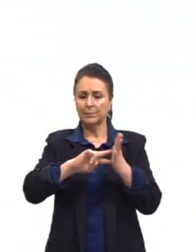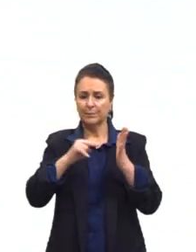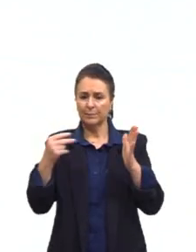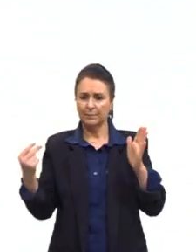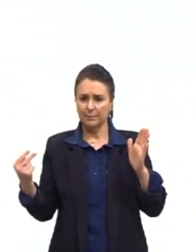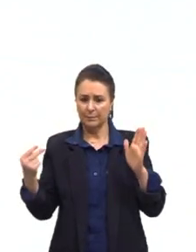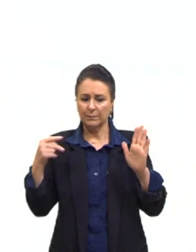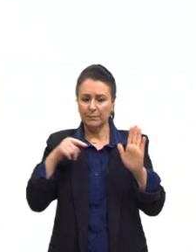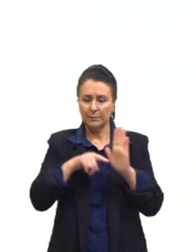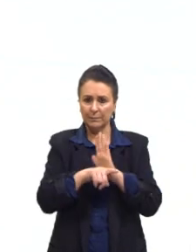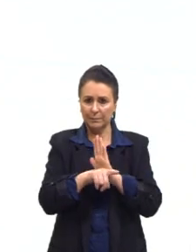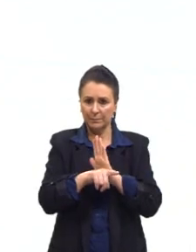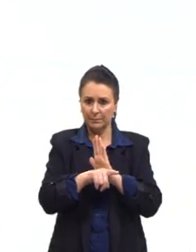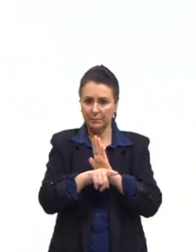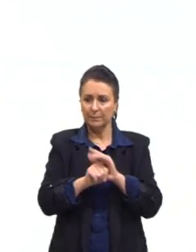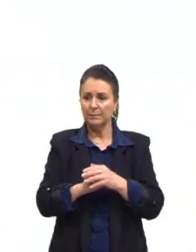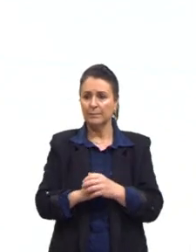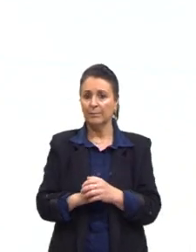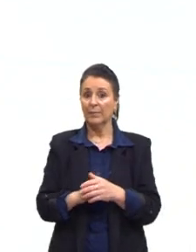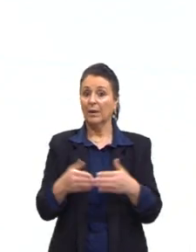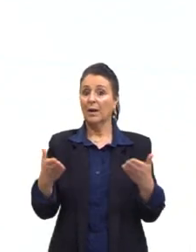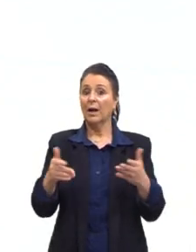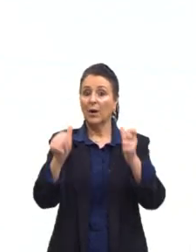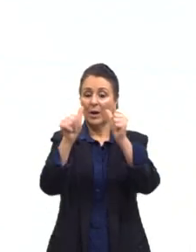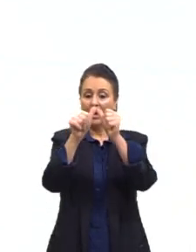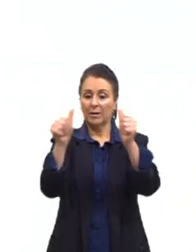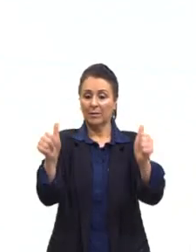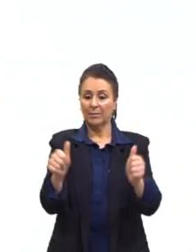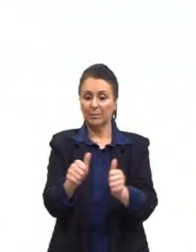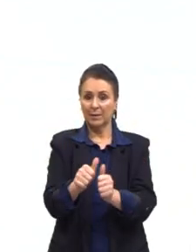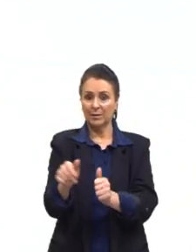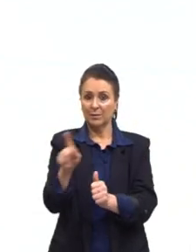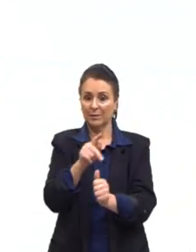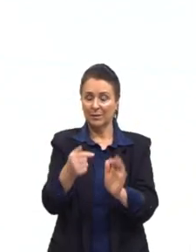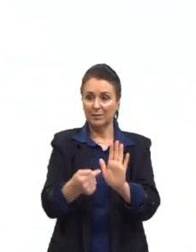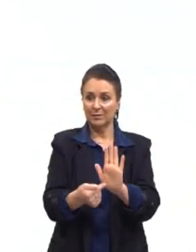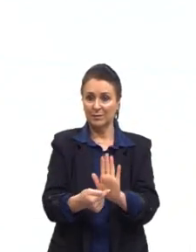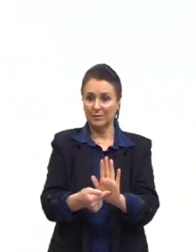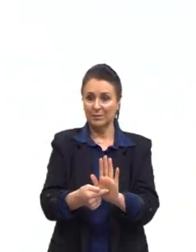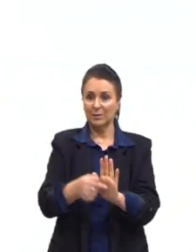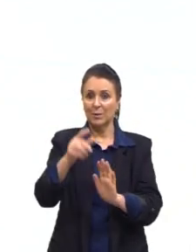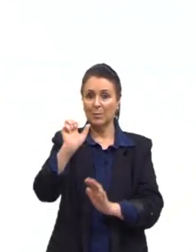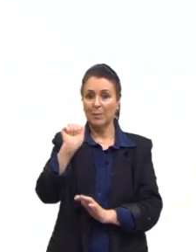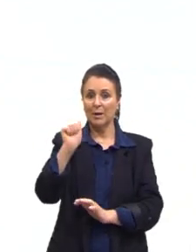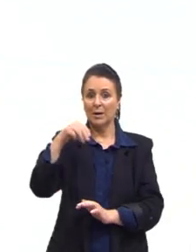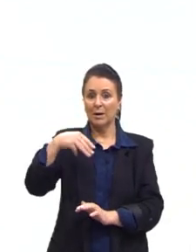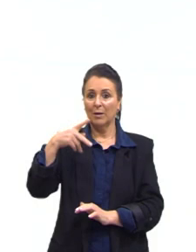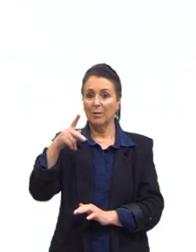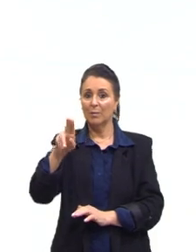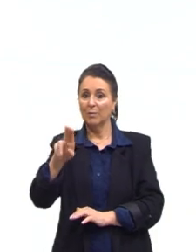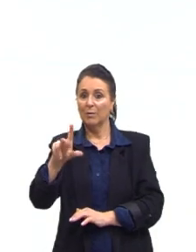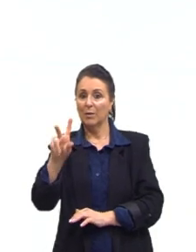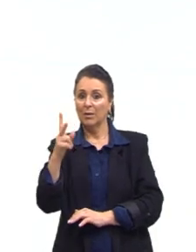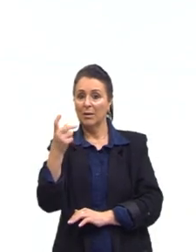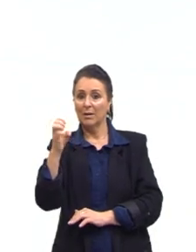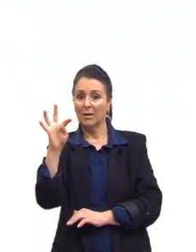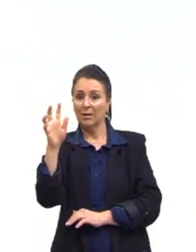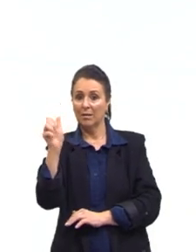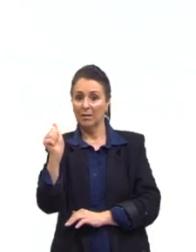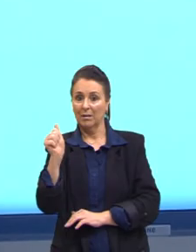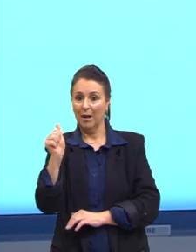da questão. Então, aqui, a imagem que eu trouxe para ilustrar é uma ampulheta. Dê